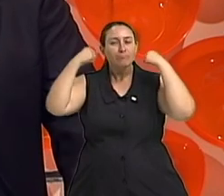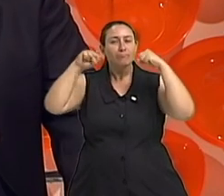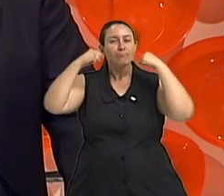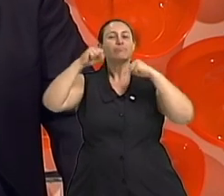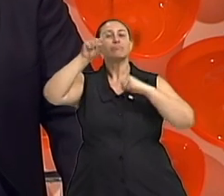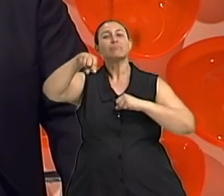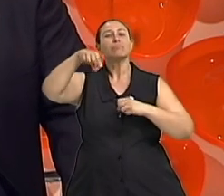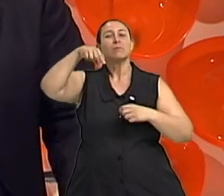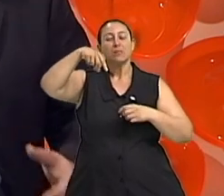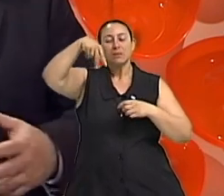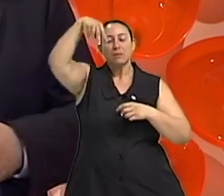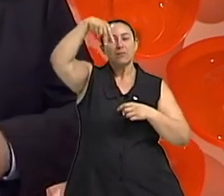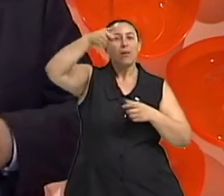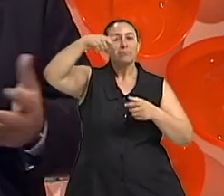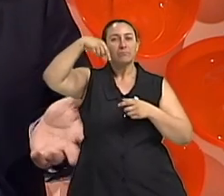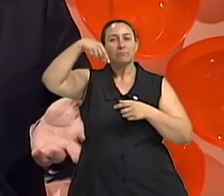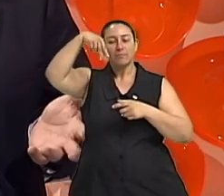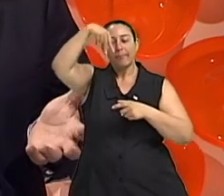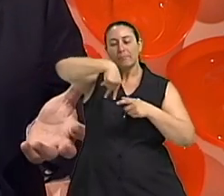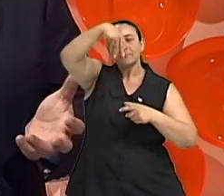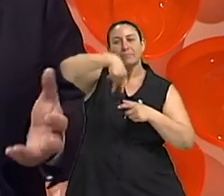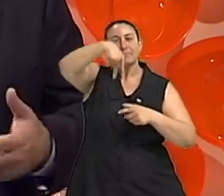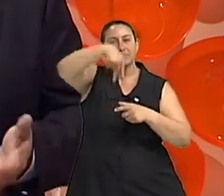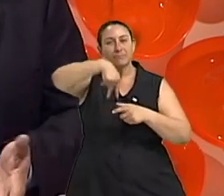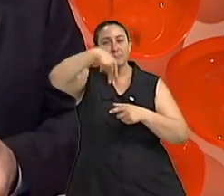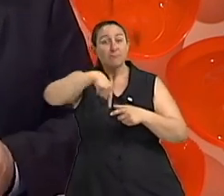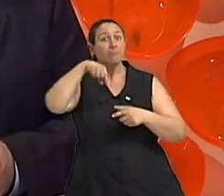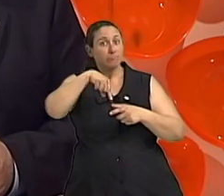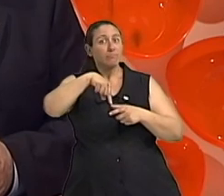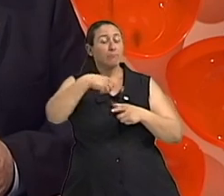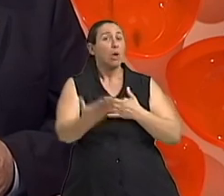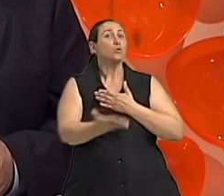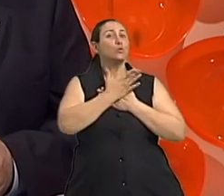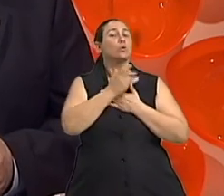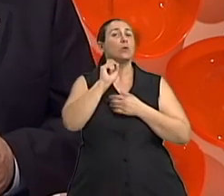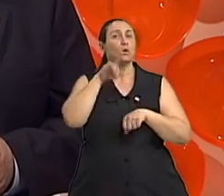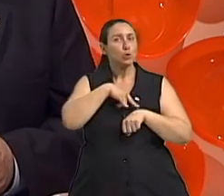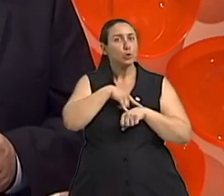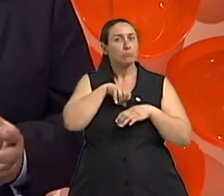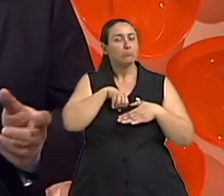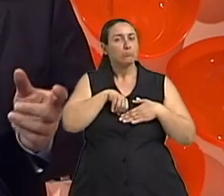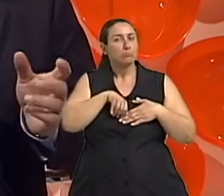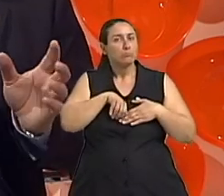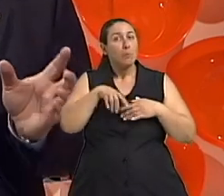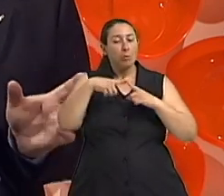não causa incontinência mas expõe uma incontinência que existe então